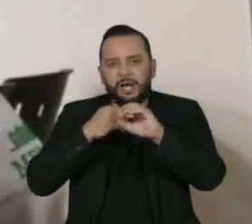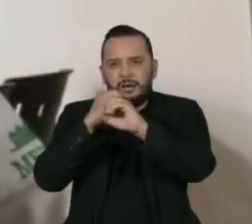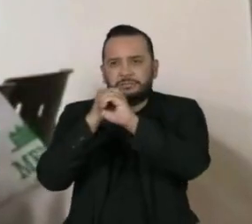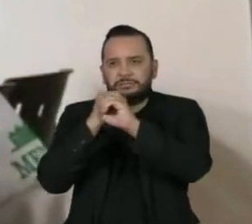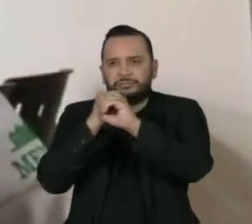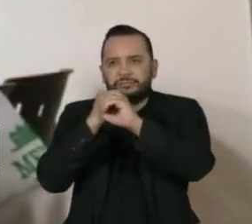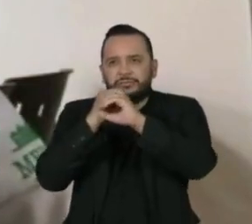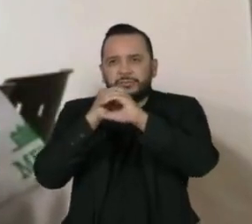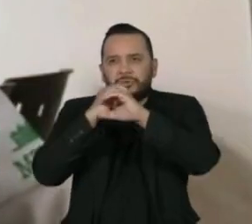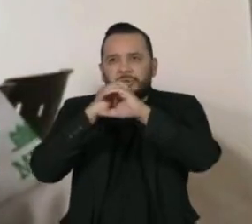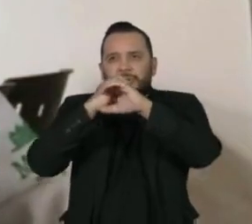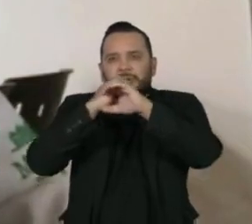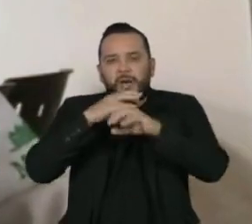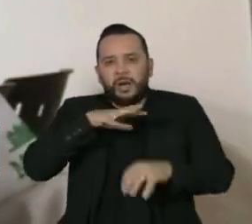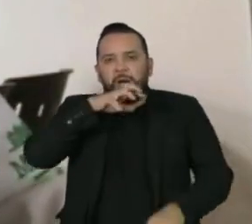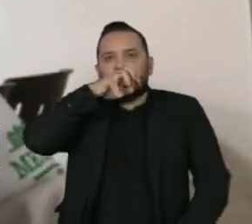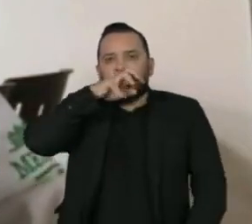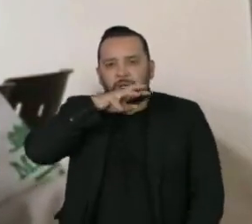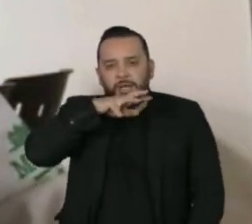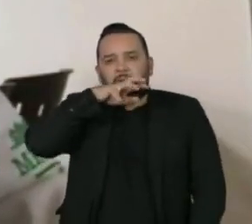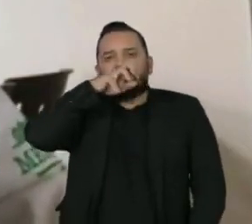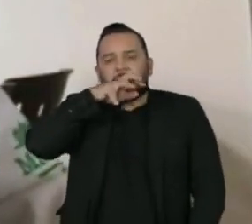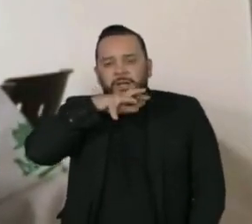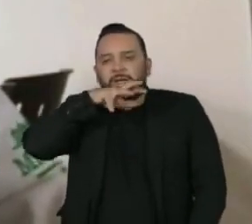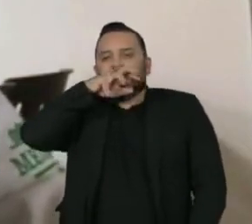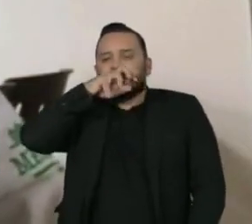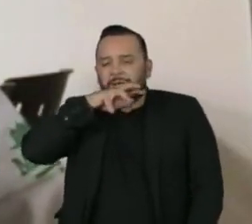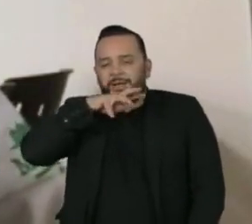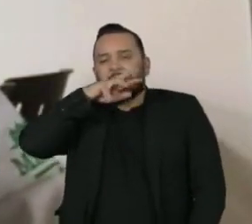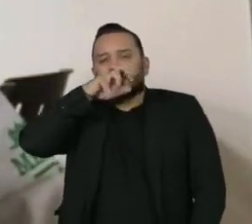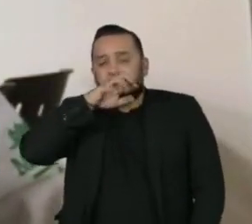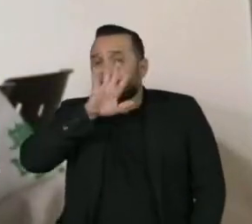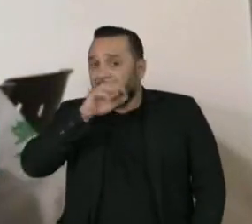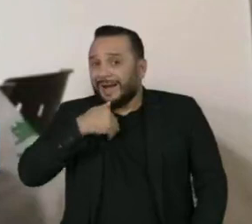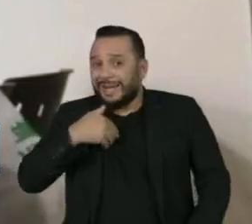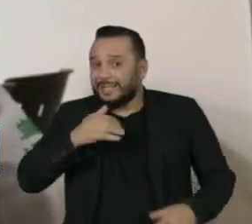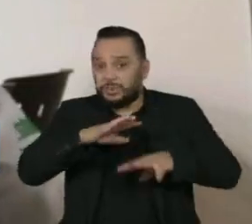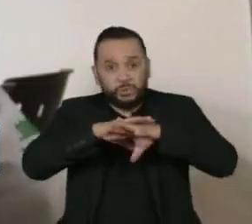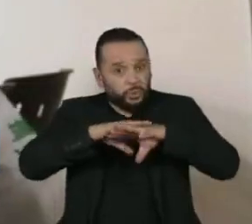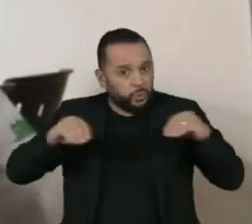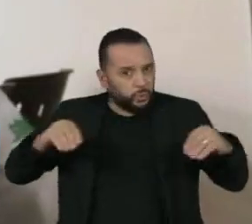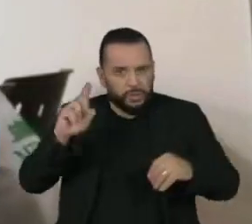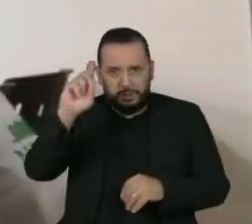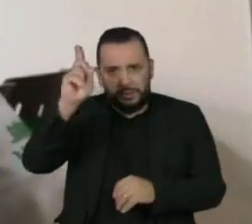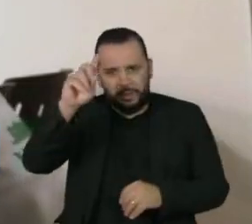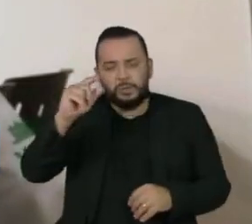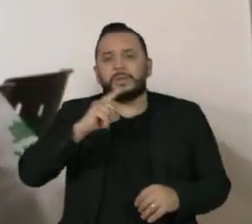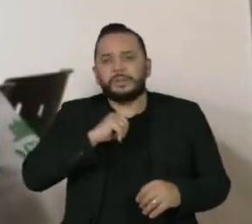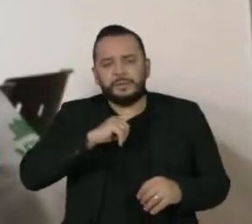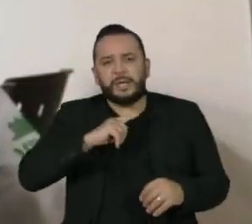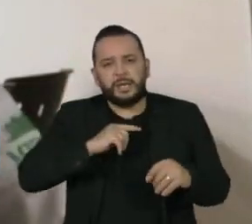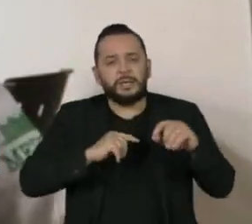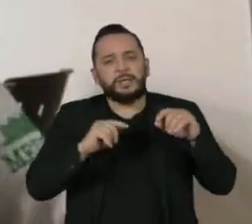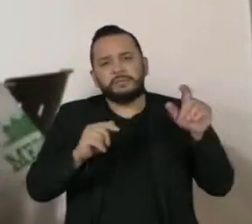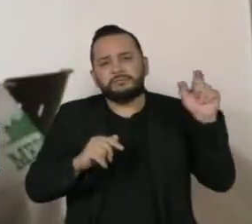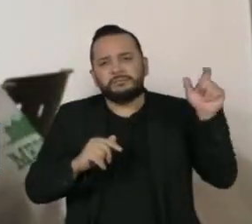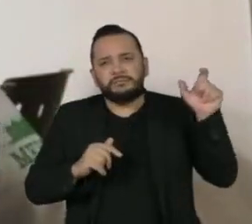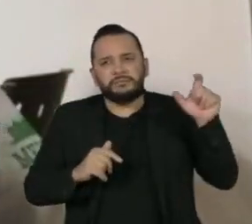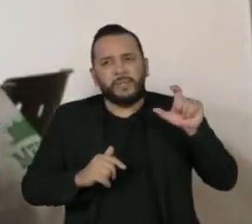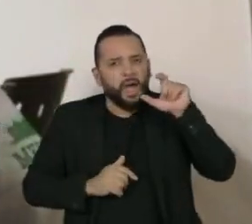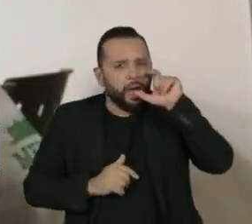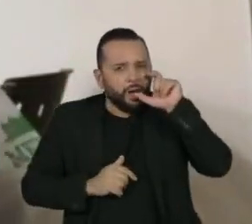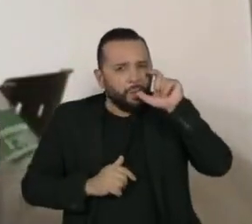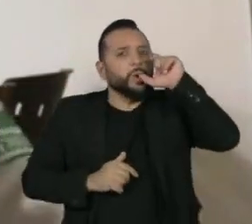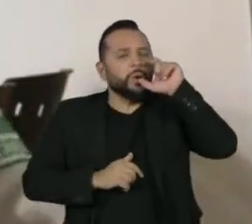pacientes passavam o tempo todo usando um medicamento desse tipo, que chamavam de bombinha, que era só um